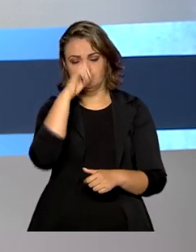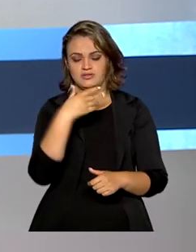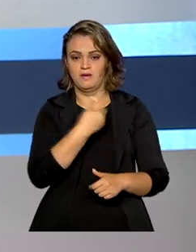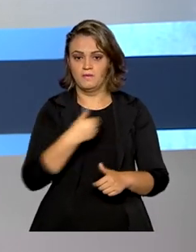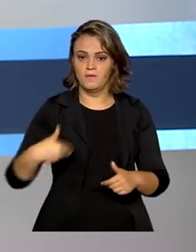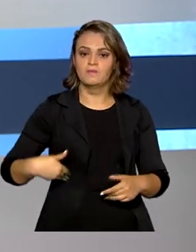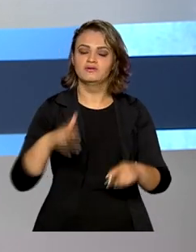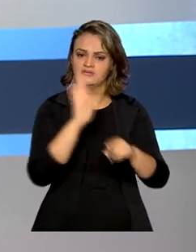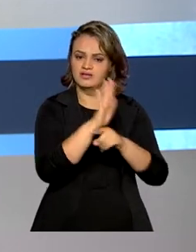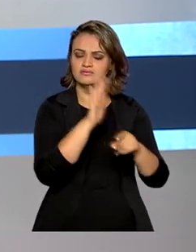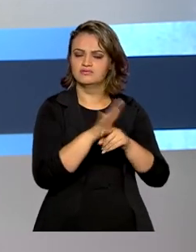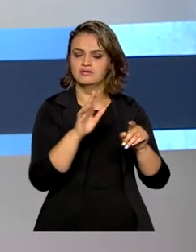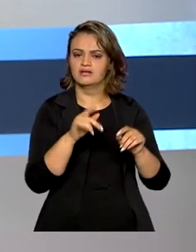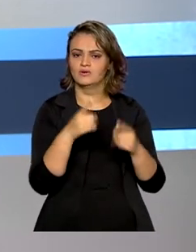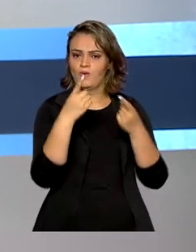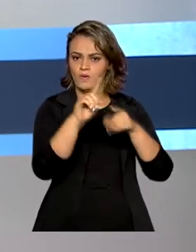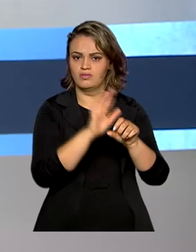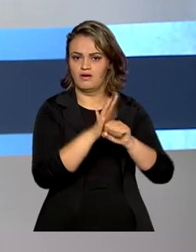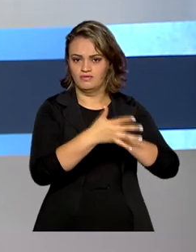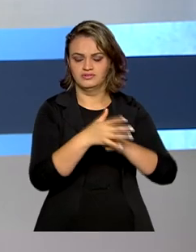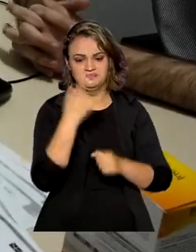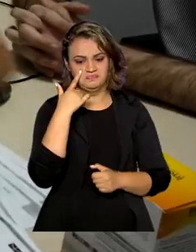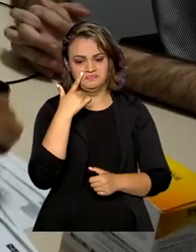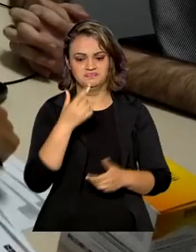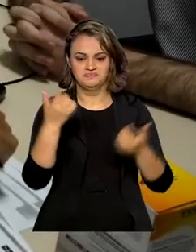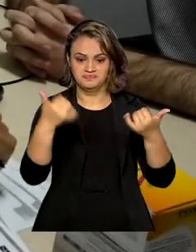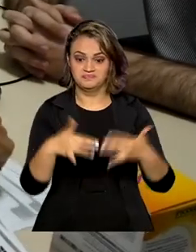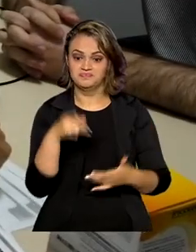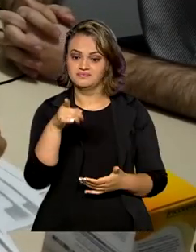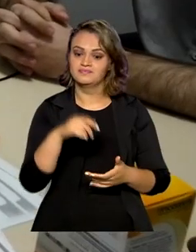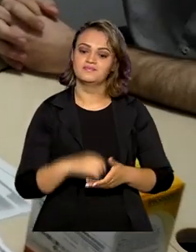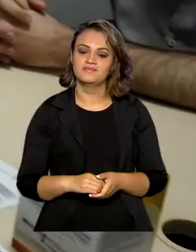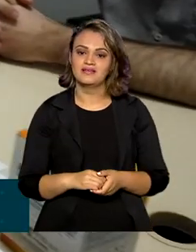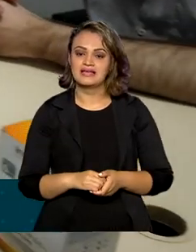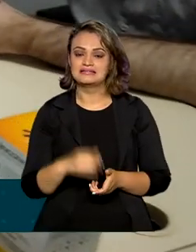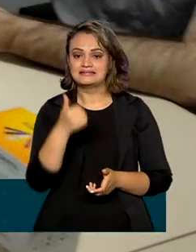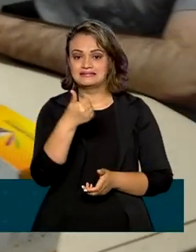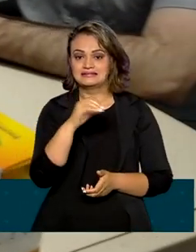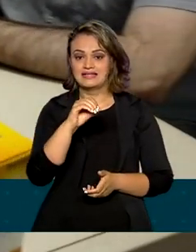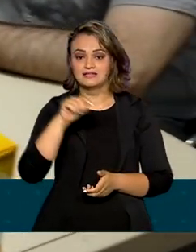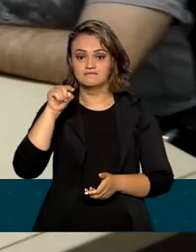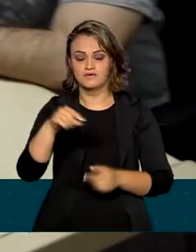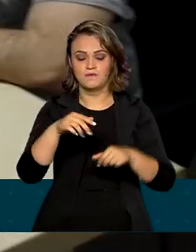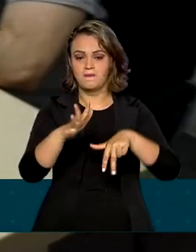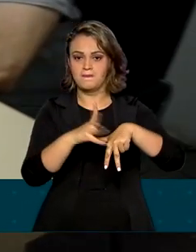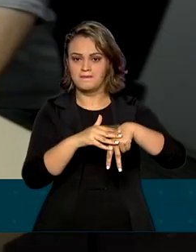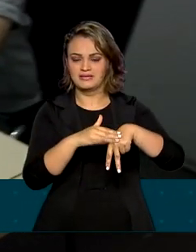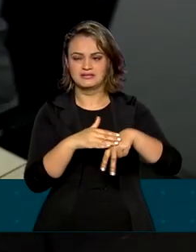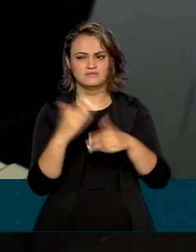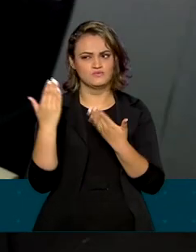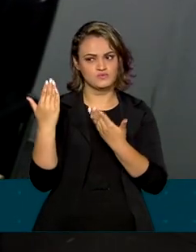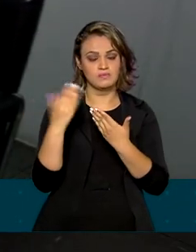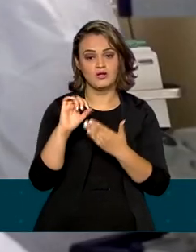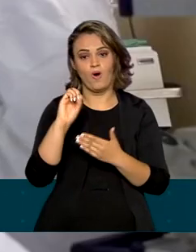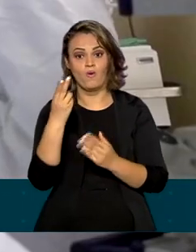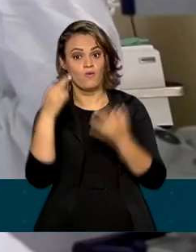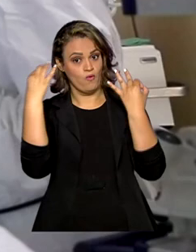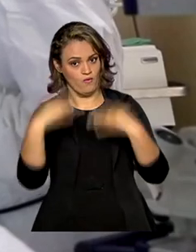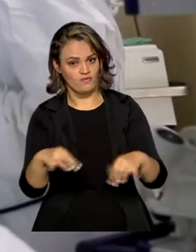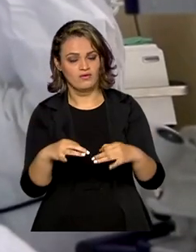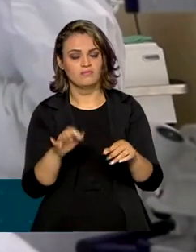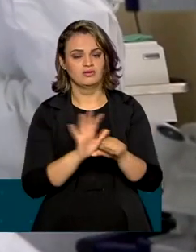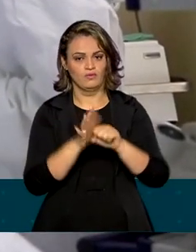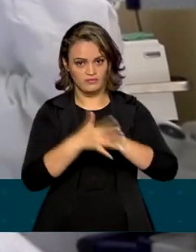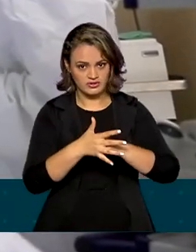Covid no país. Vamos ver na reportagem. Mais de 10 mil pacientes suspeitos ou confirmados